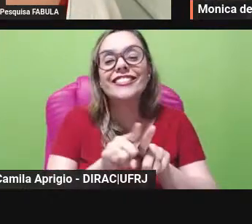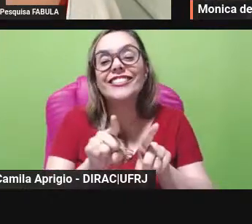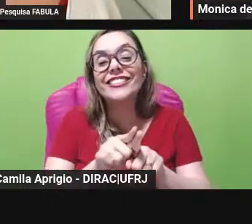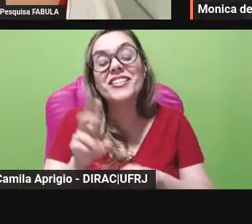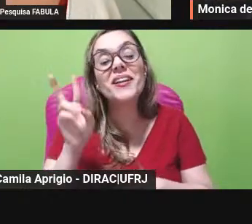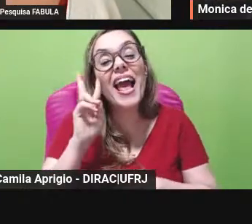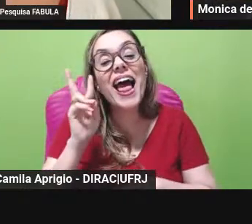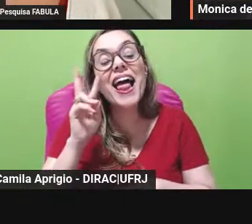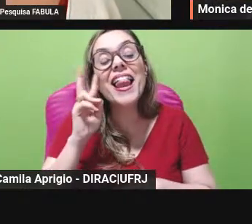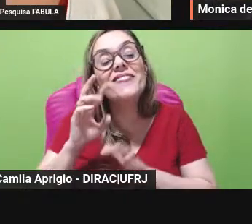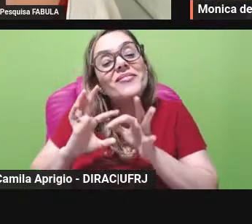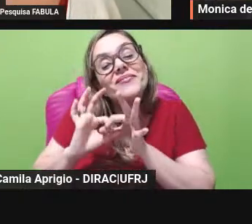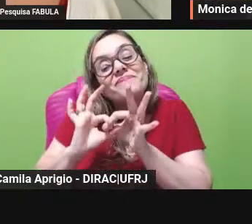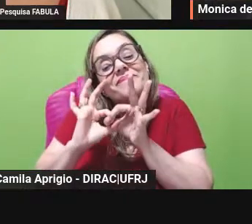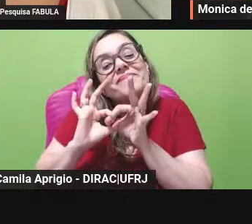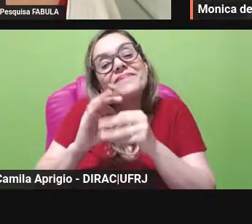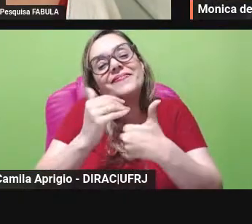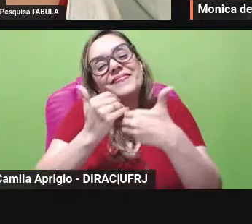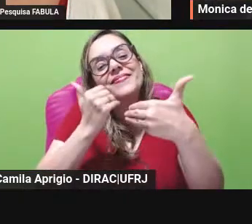Celeste é